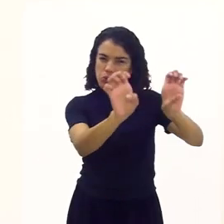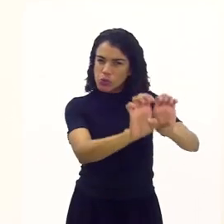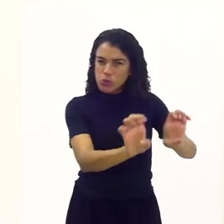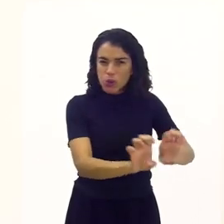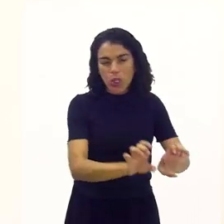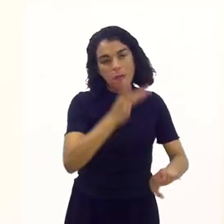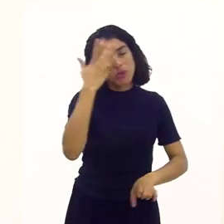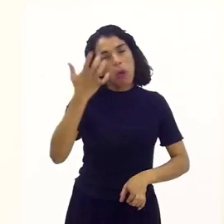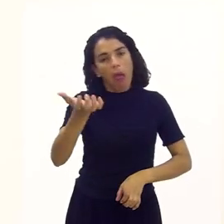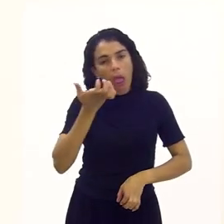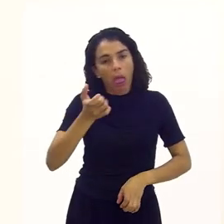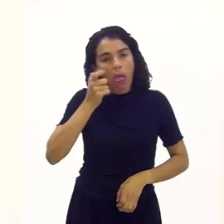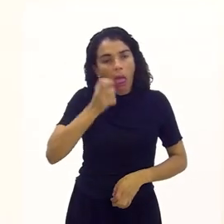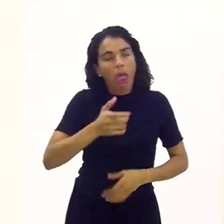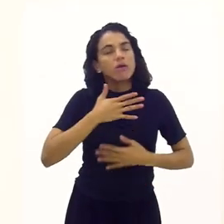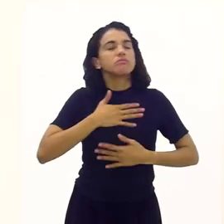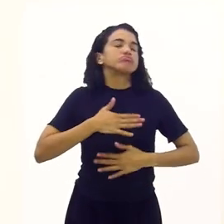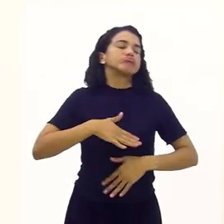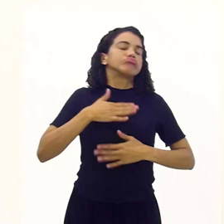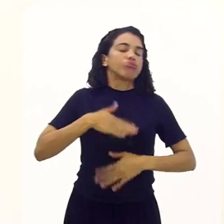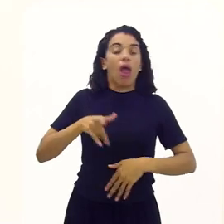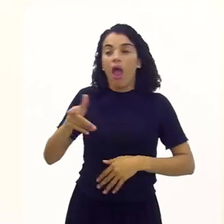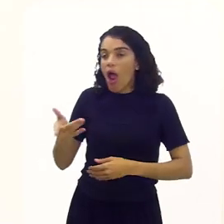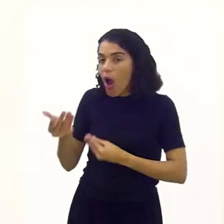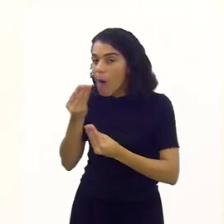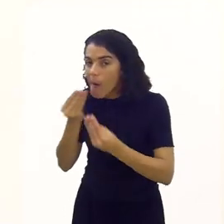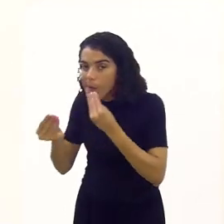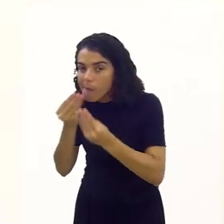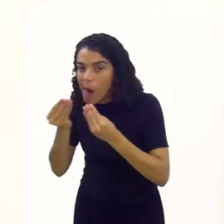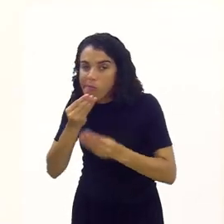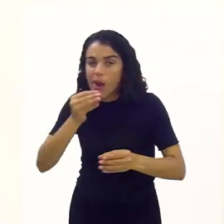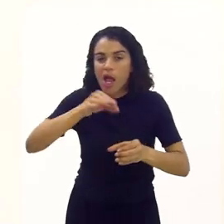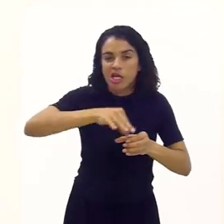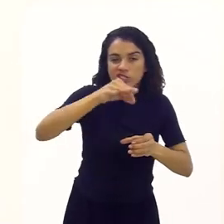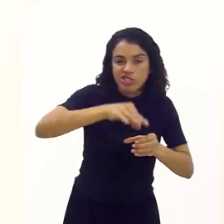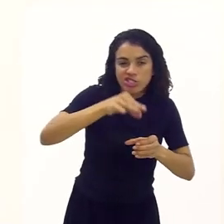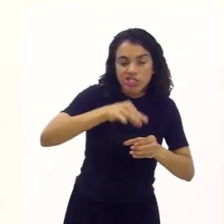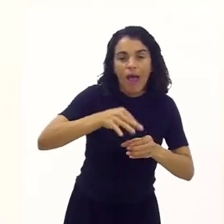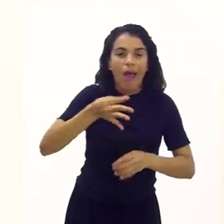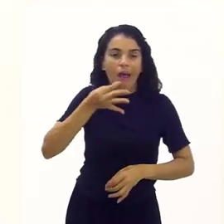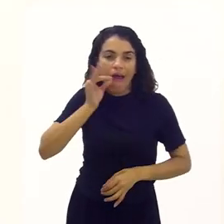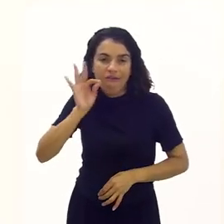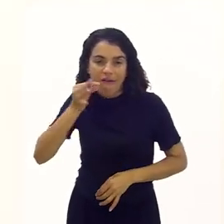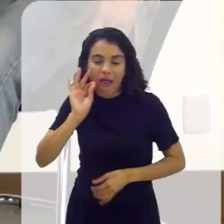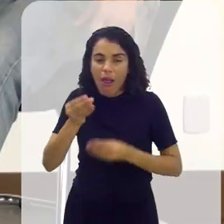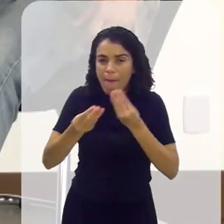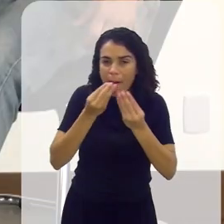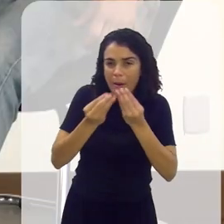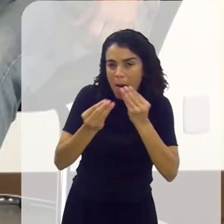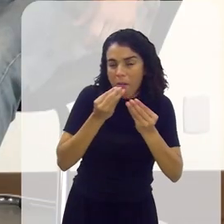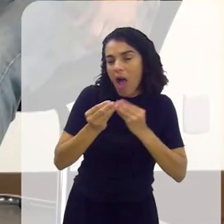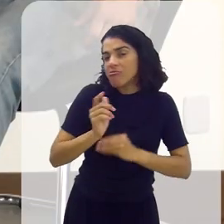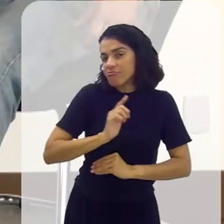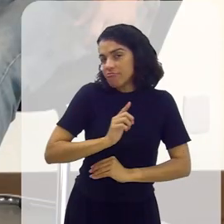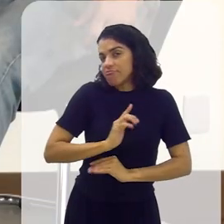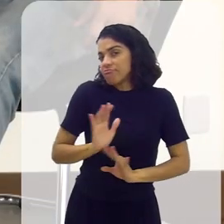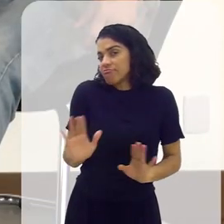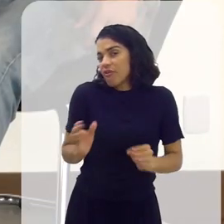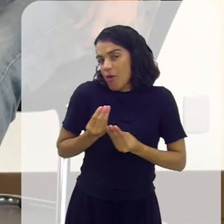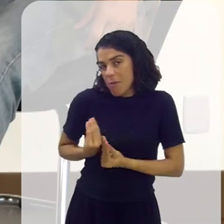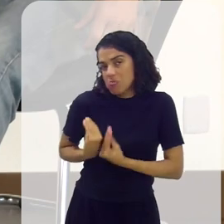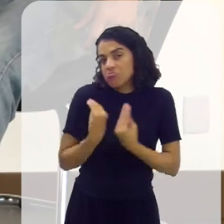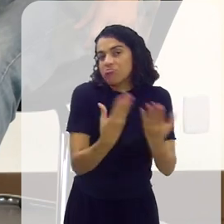estrutura para quem quiser descansar, para quem quiser comer, chá, café, comida. Toda estrutura